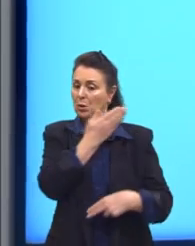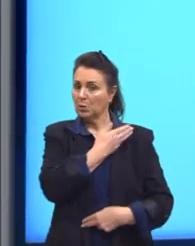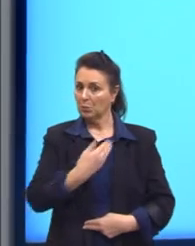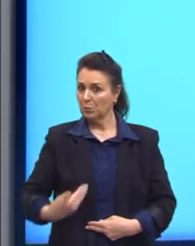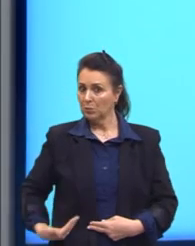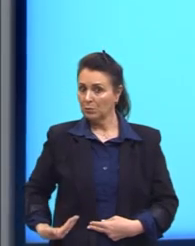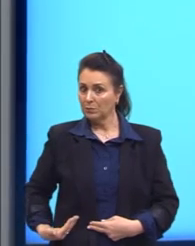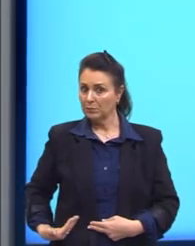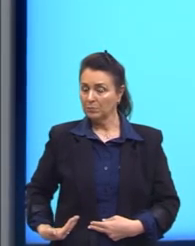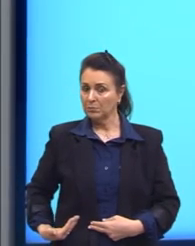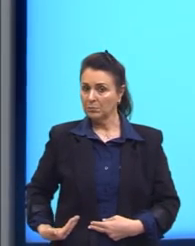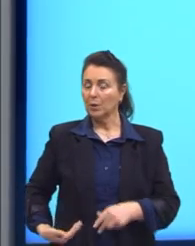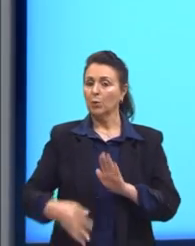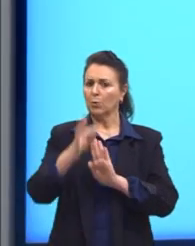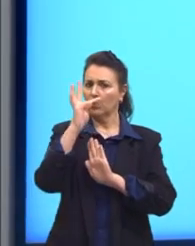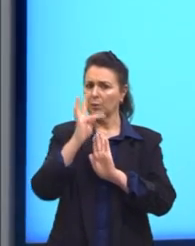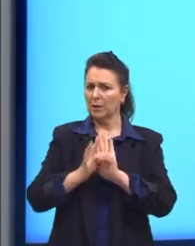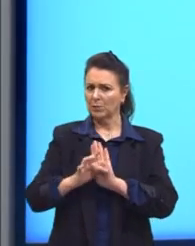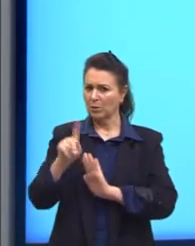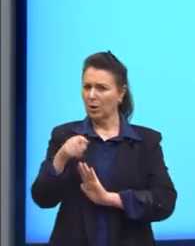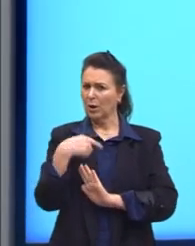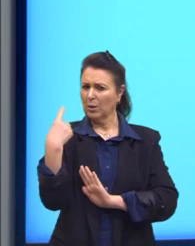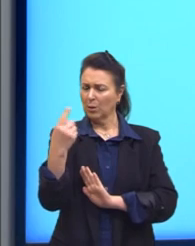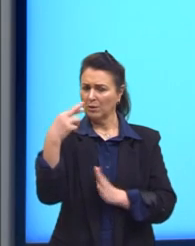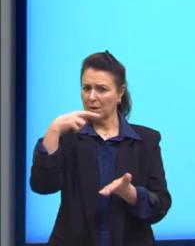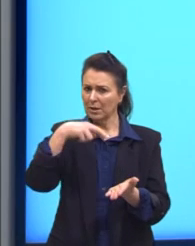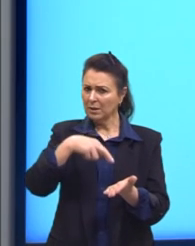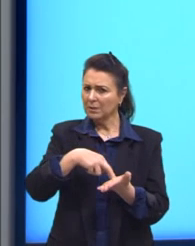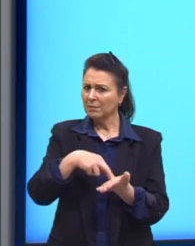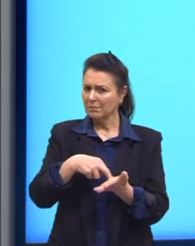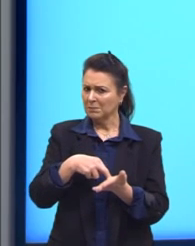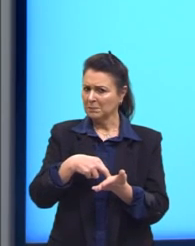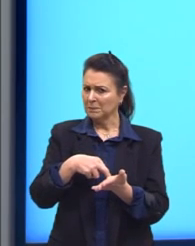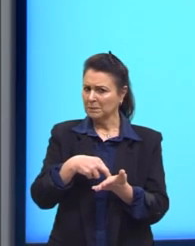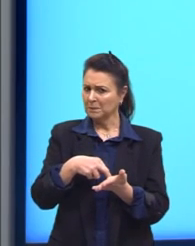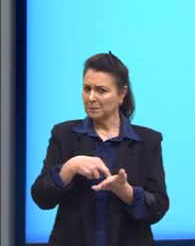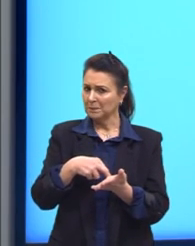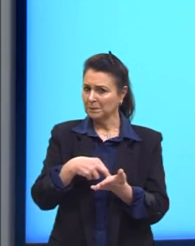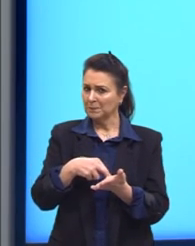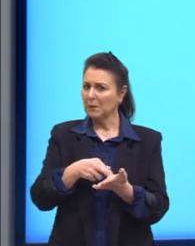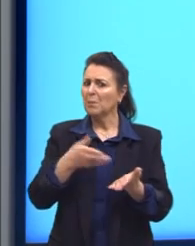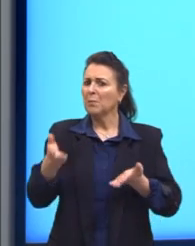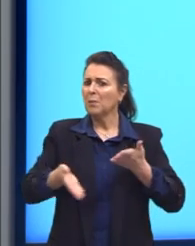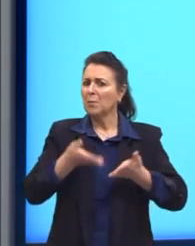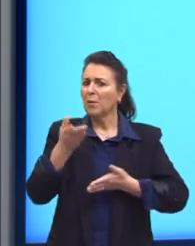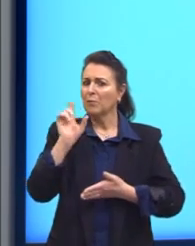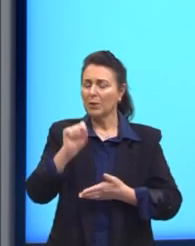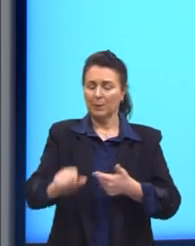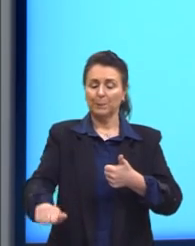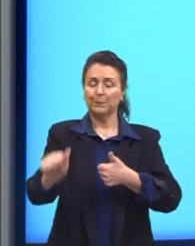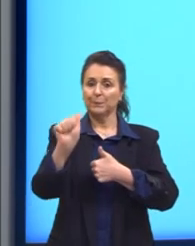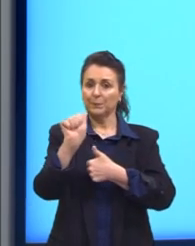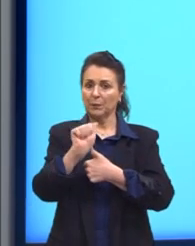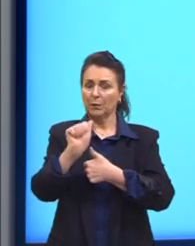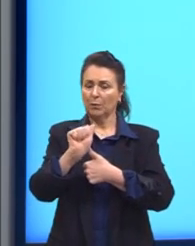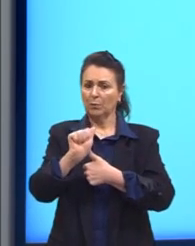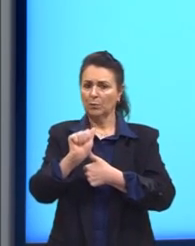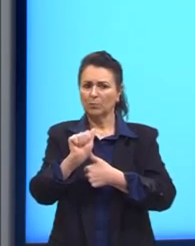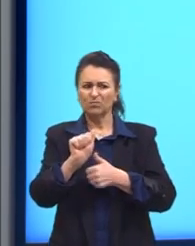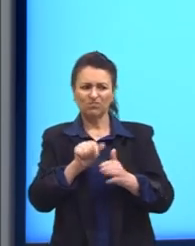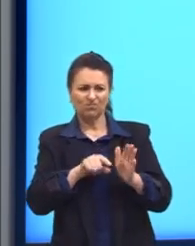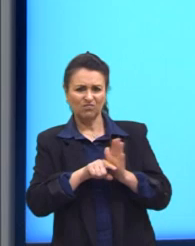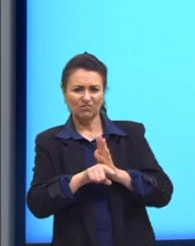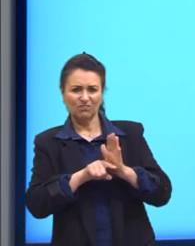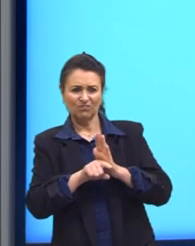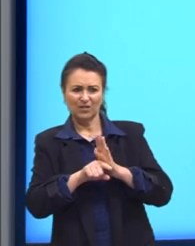nossa realidade promove, letra A, questionamento sobre a